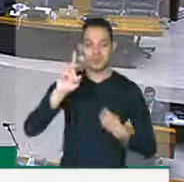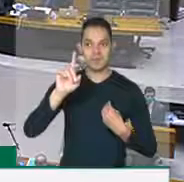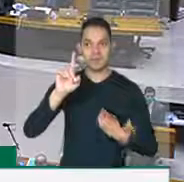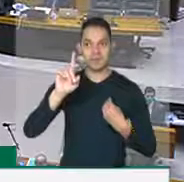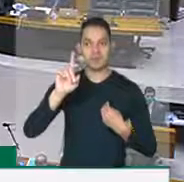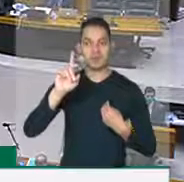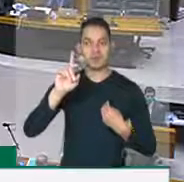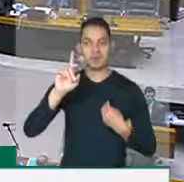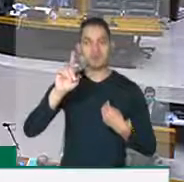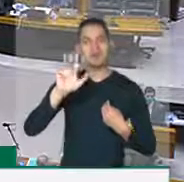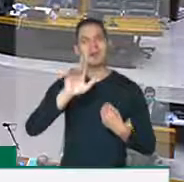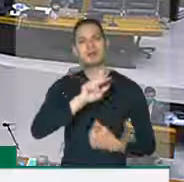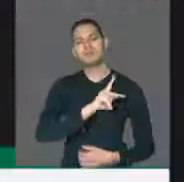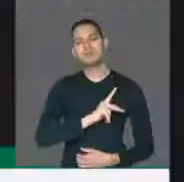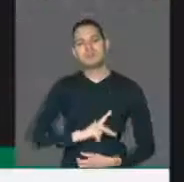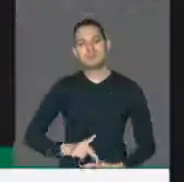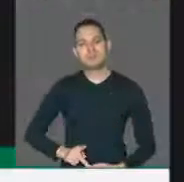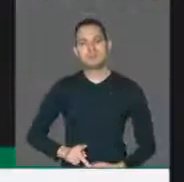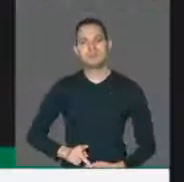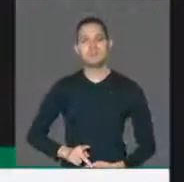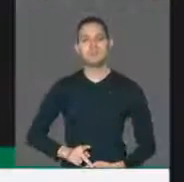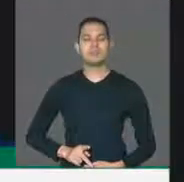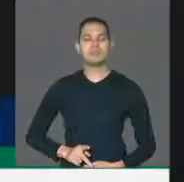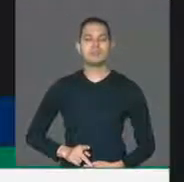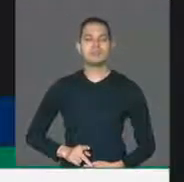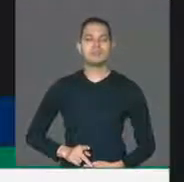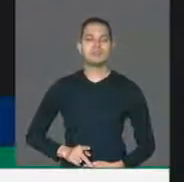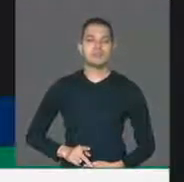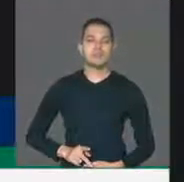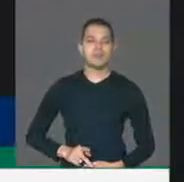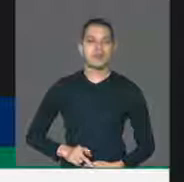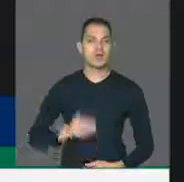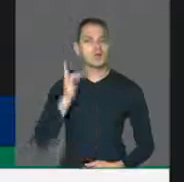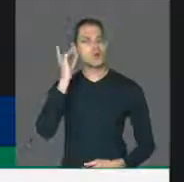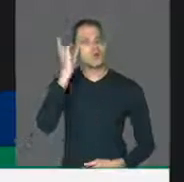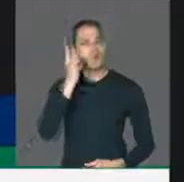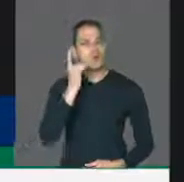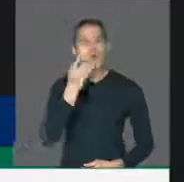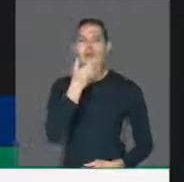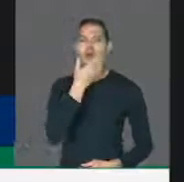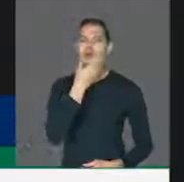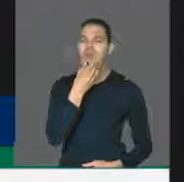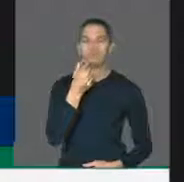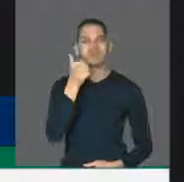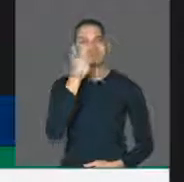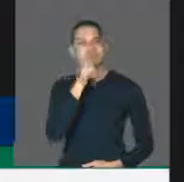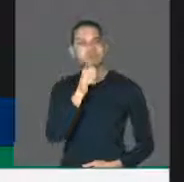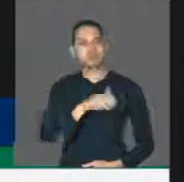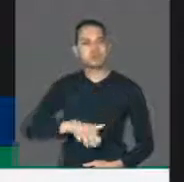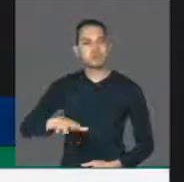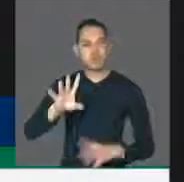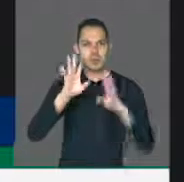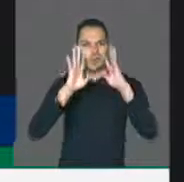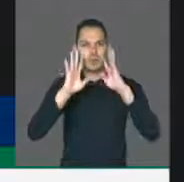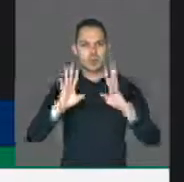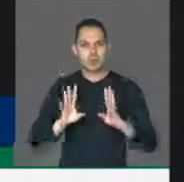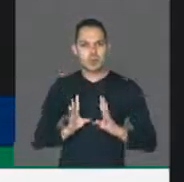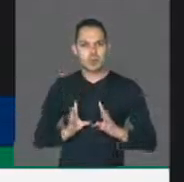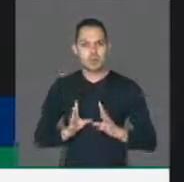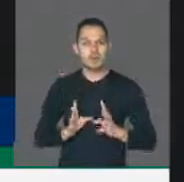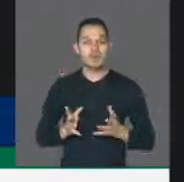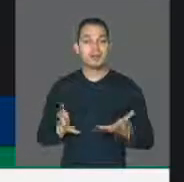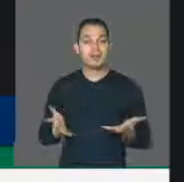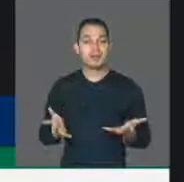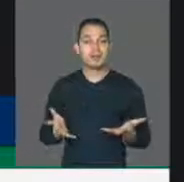Senhor presidente, senhoras e senhores parlamentares que acompanham a sessão remota, em que pese